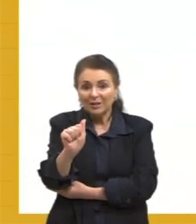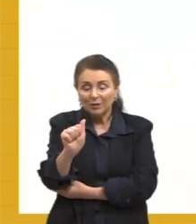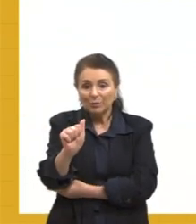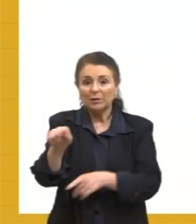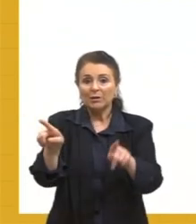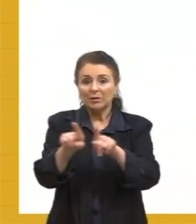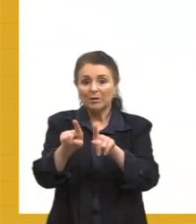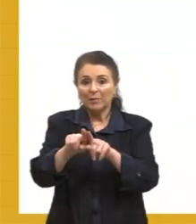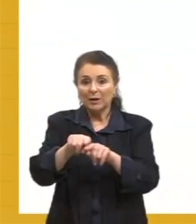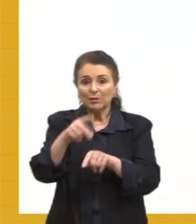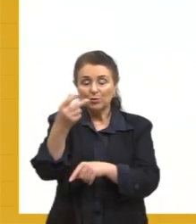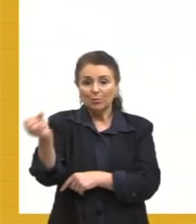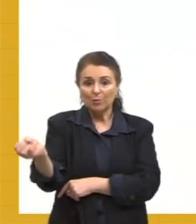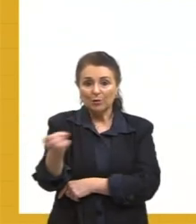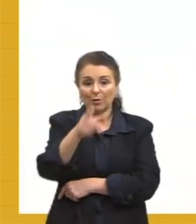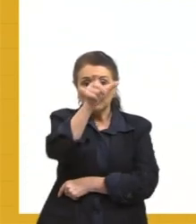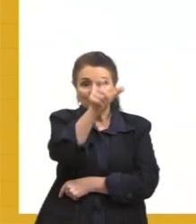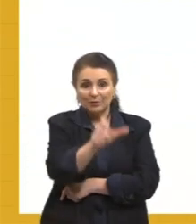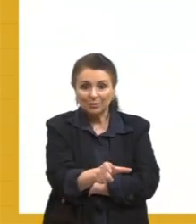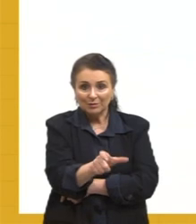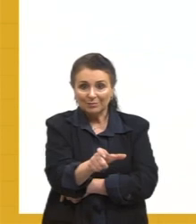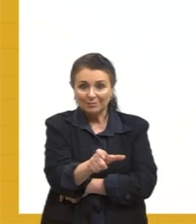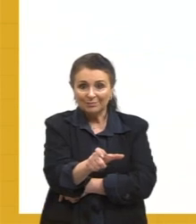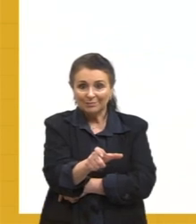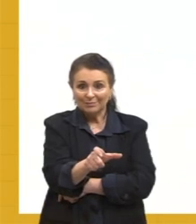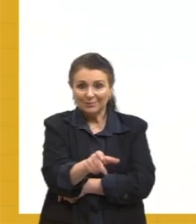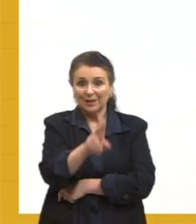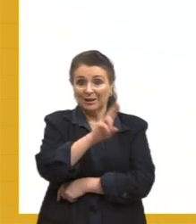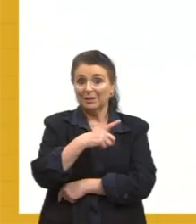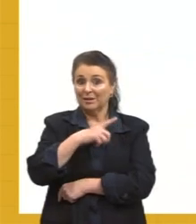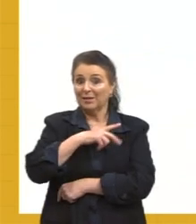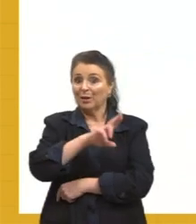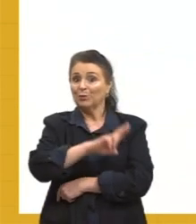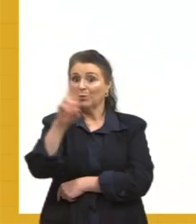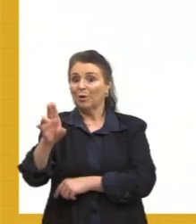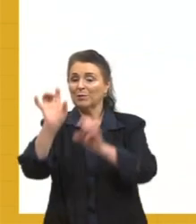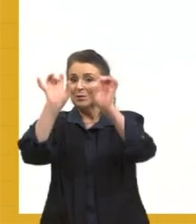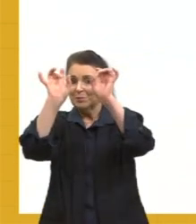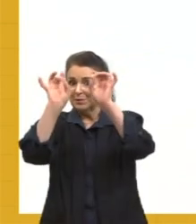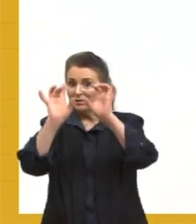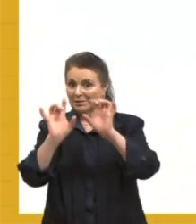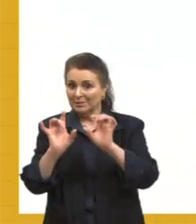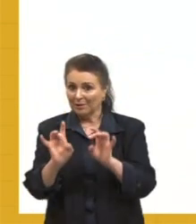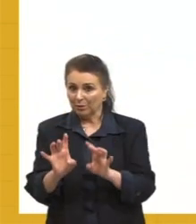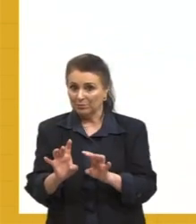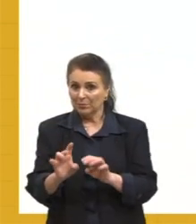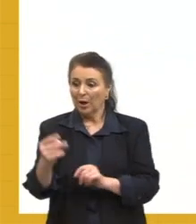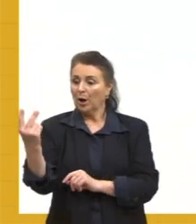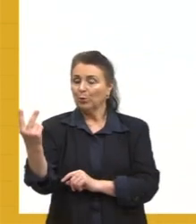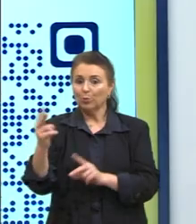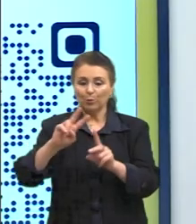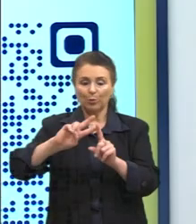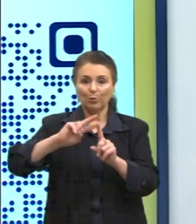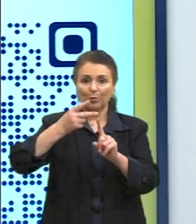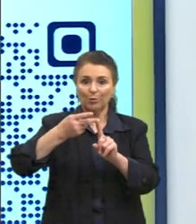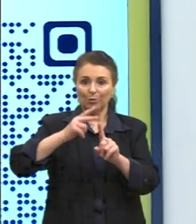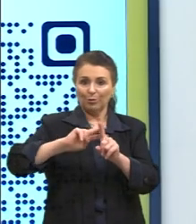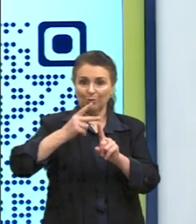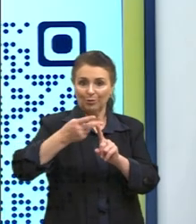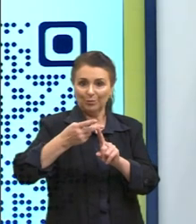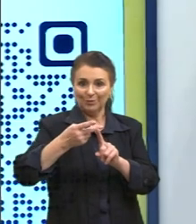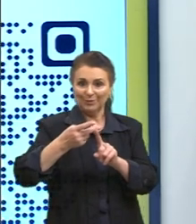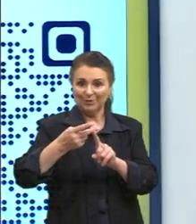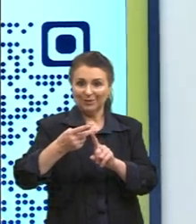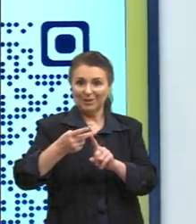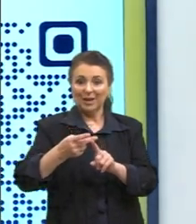indivíduo. O novo indivíduo é o doble chapa. Quem que é o doble chapa? É aquele que mora nas fronteiras.